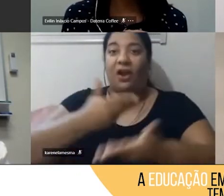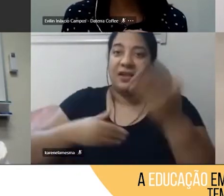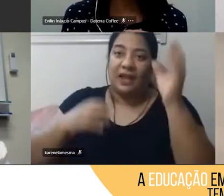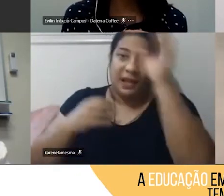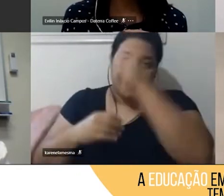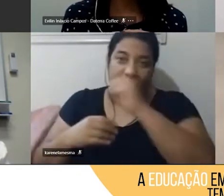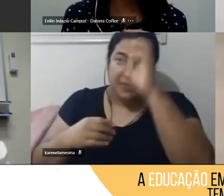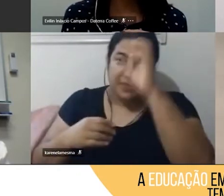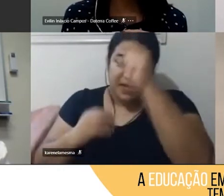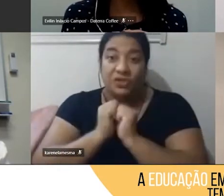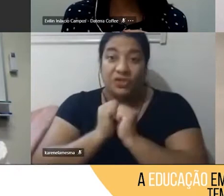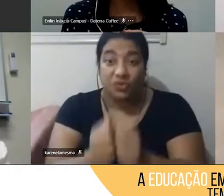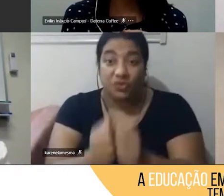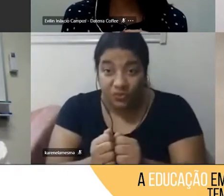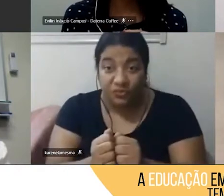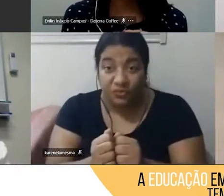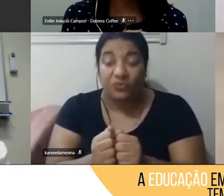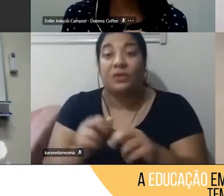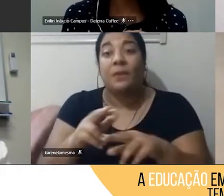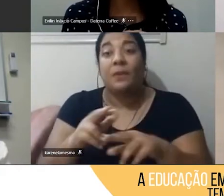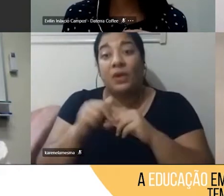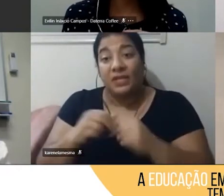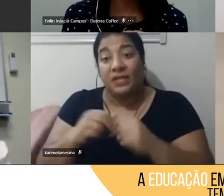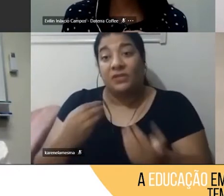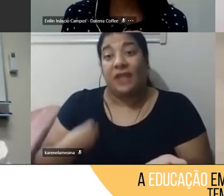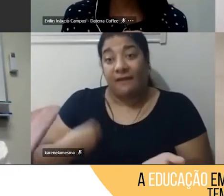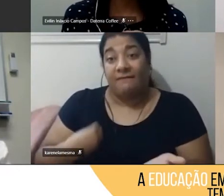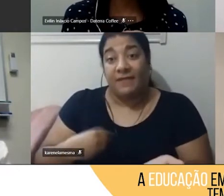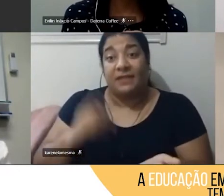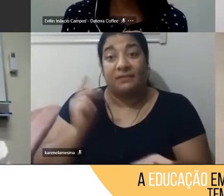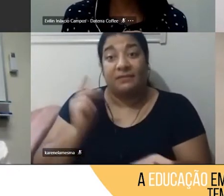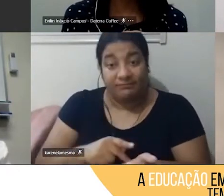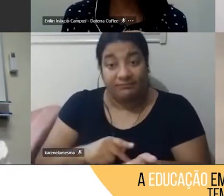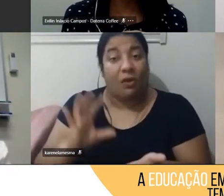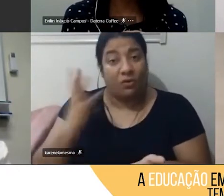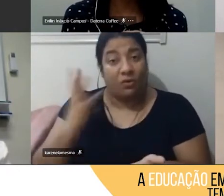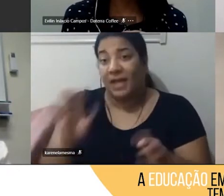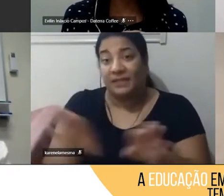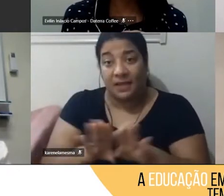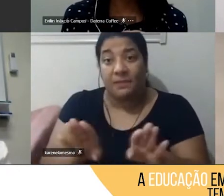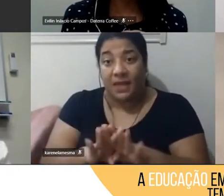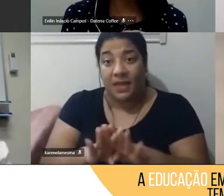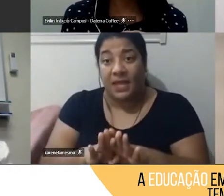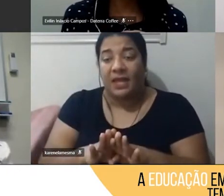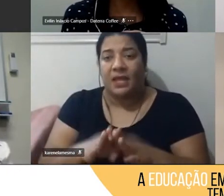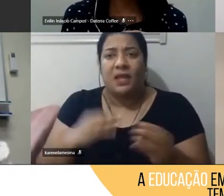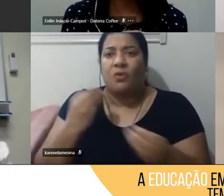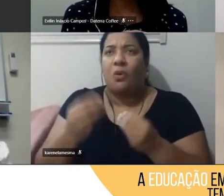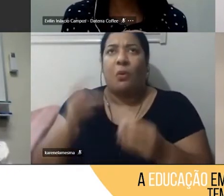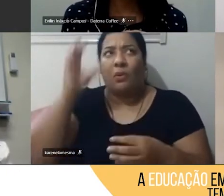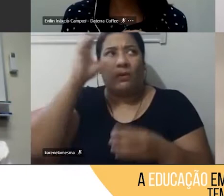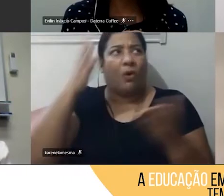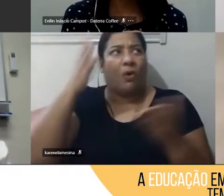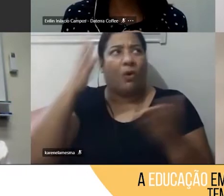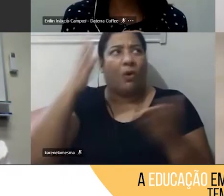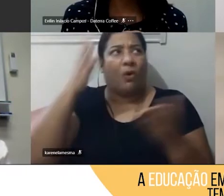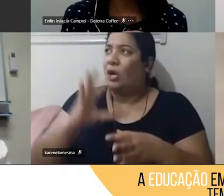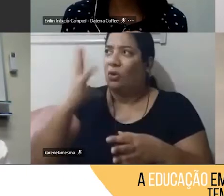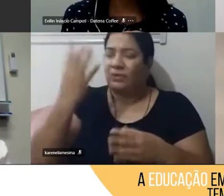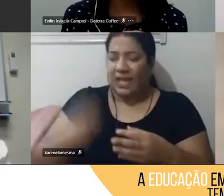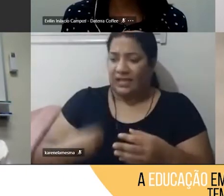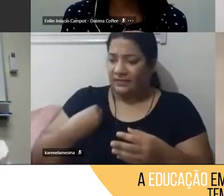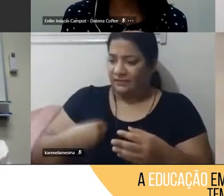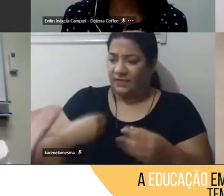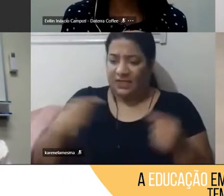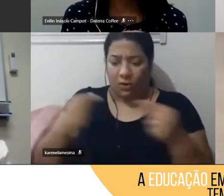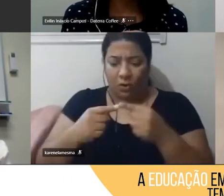e a gente traz muito isso pra vida prática, porque a gente tem que trazer significado de tudo que está acontecendo pra eles, então, às vezes, se a